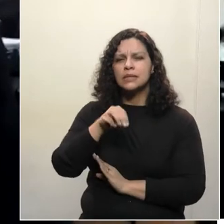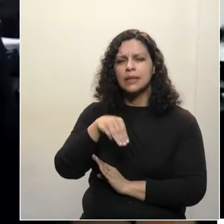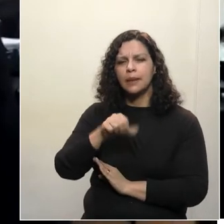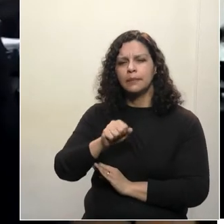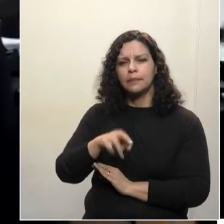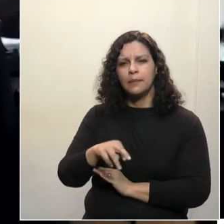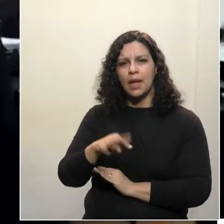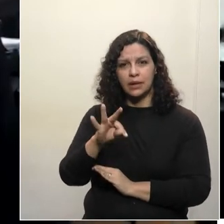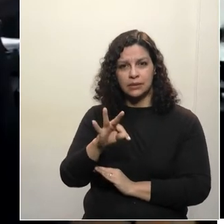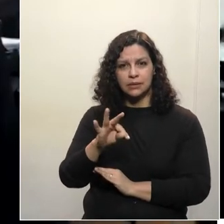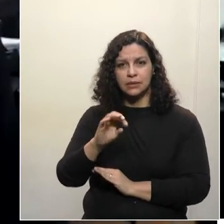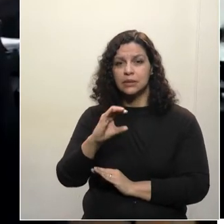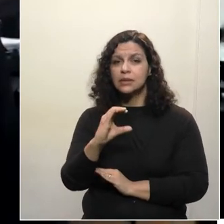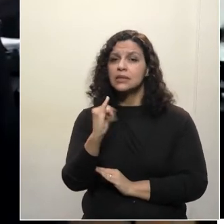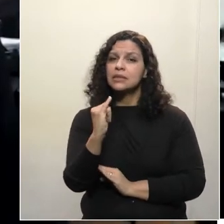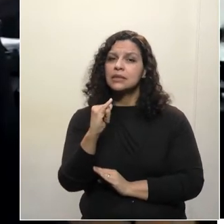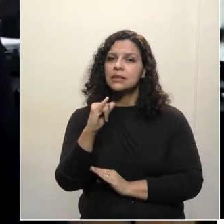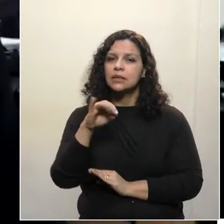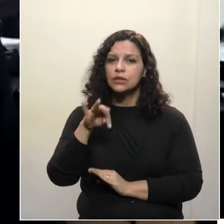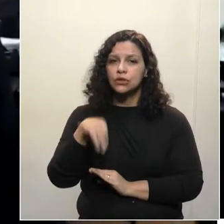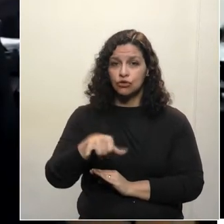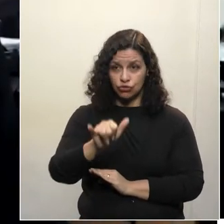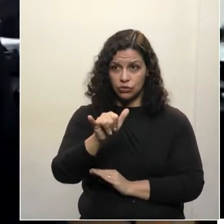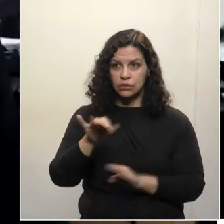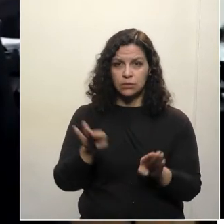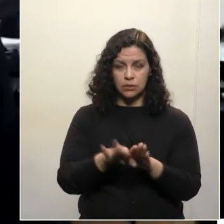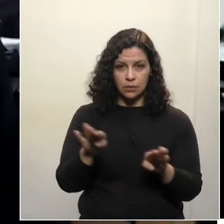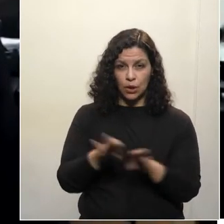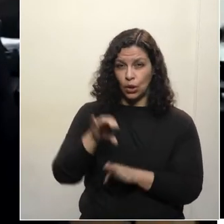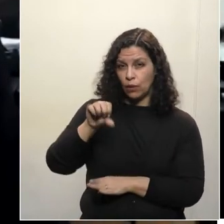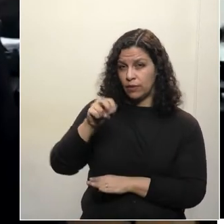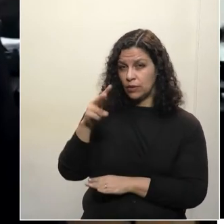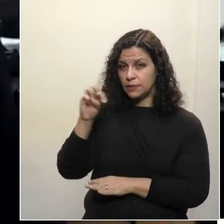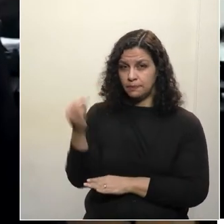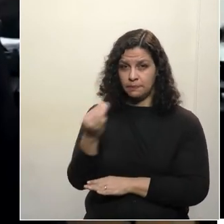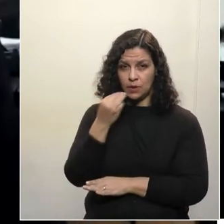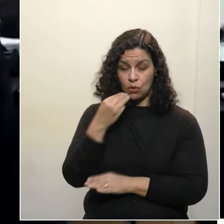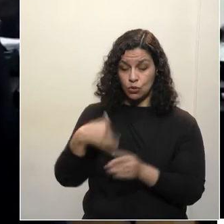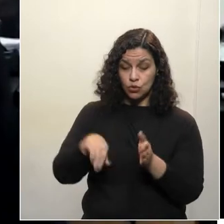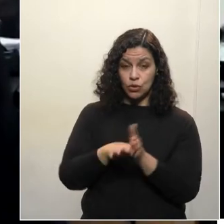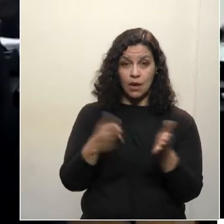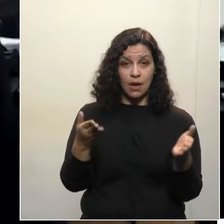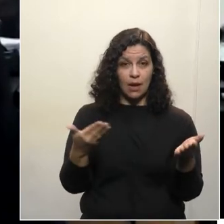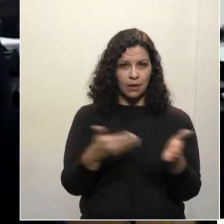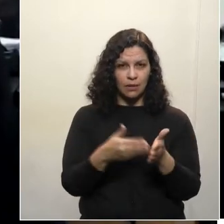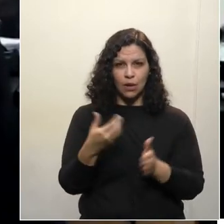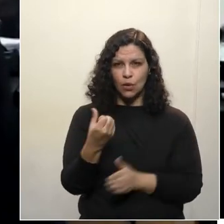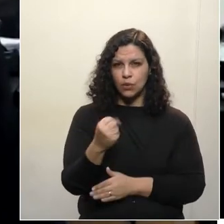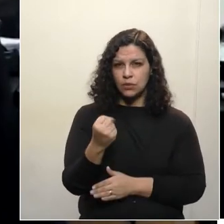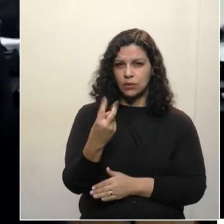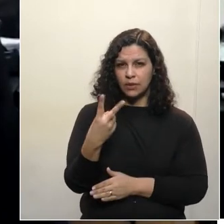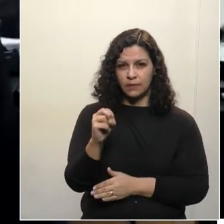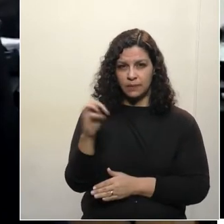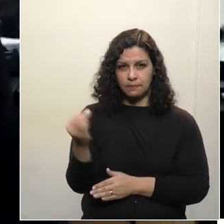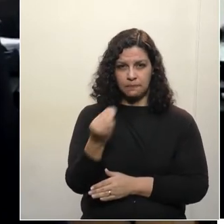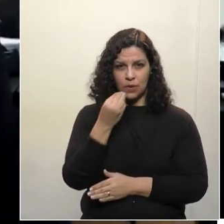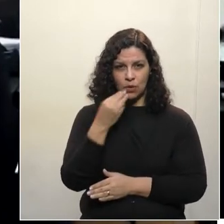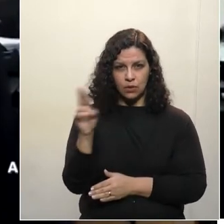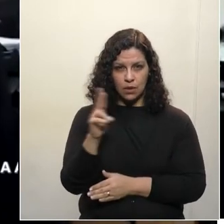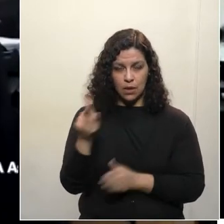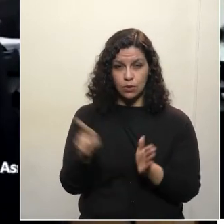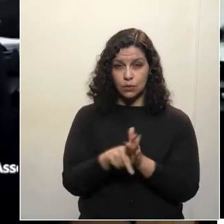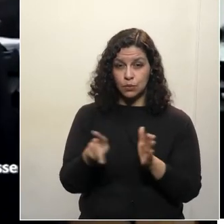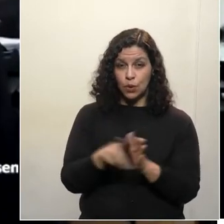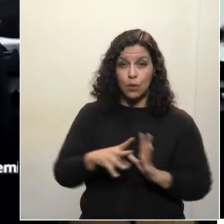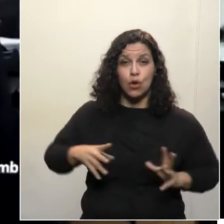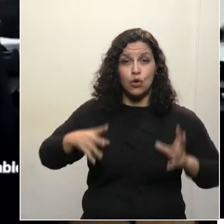O investimento na primeira fase tem 252 milhões, chegando a 820 milhões ao cabo